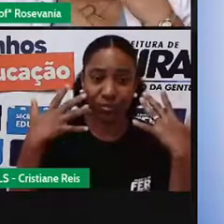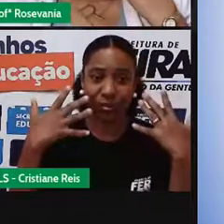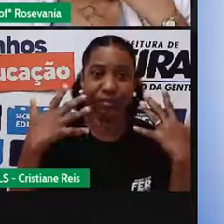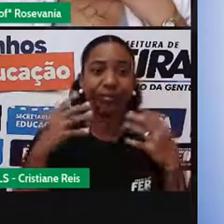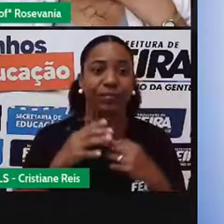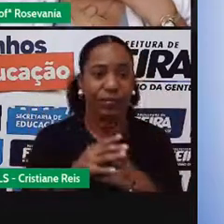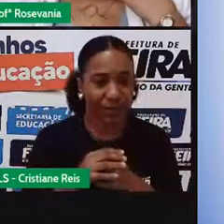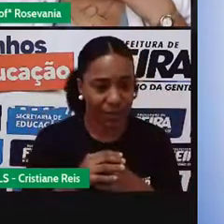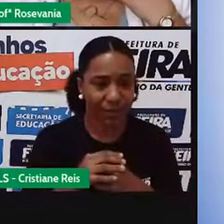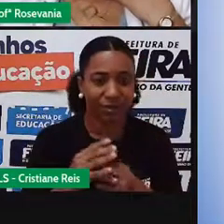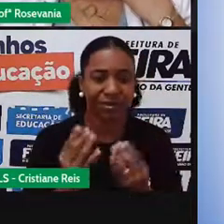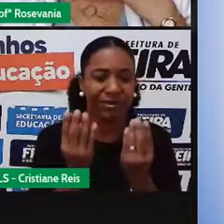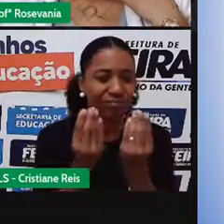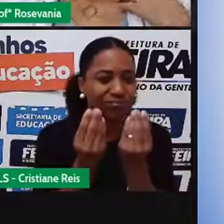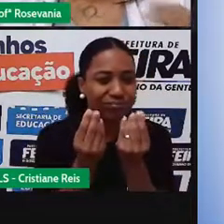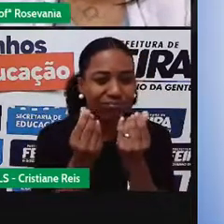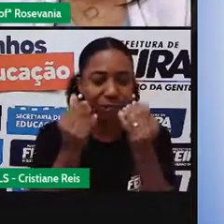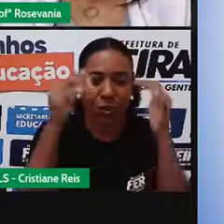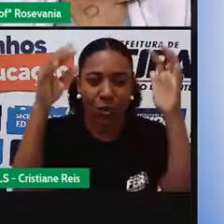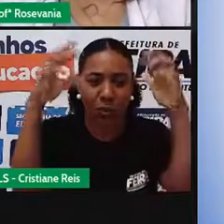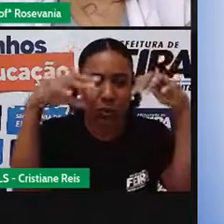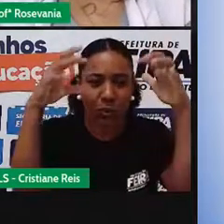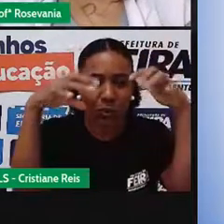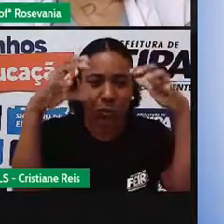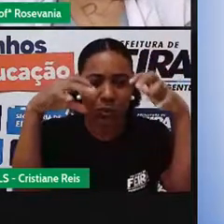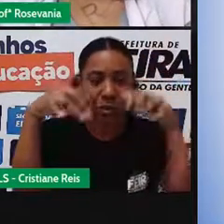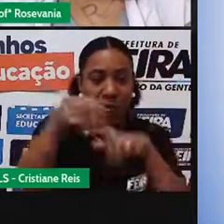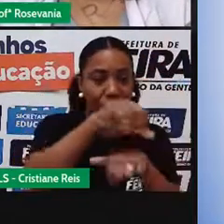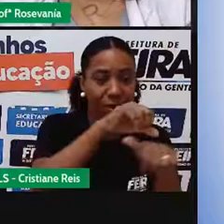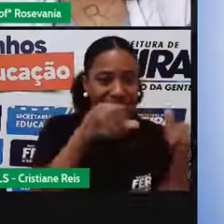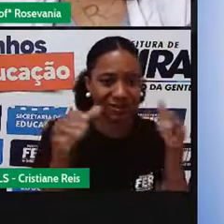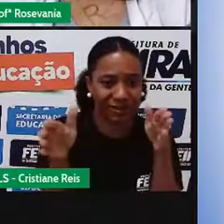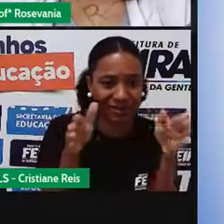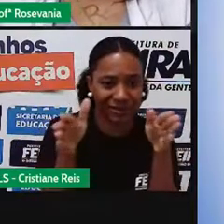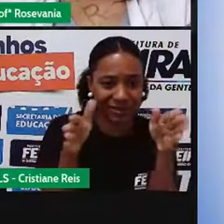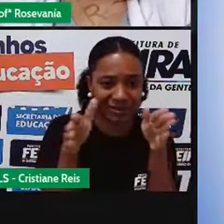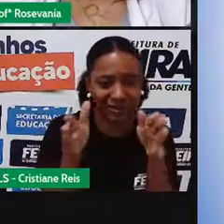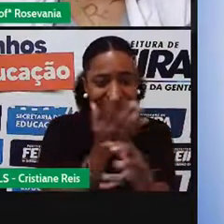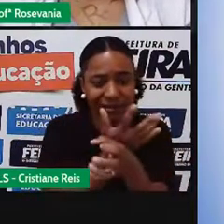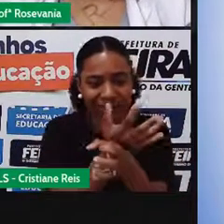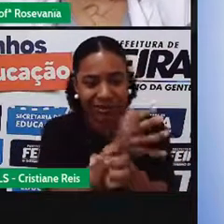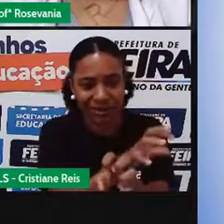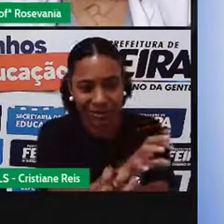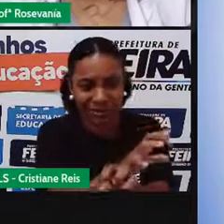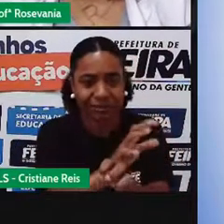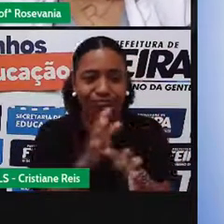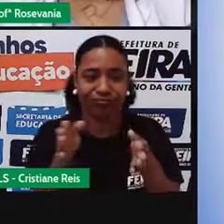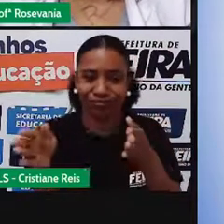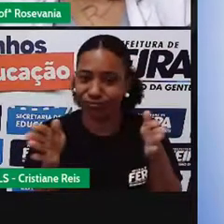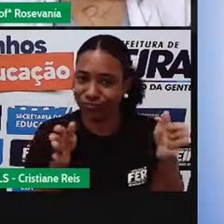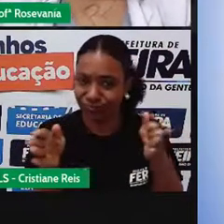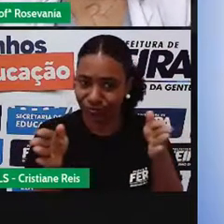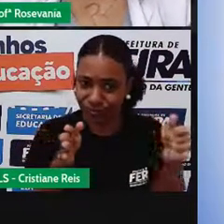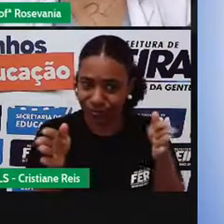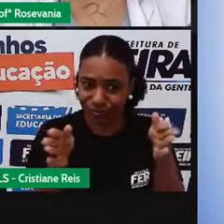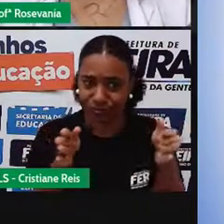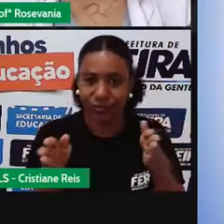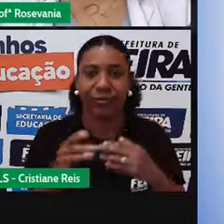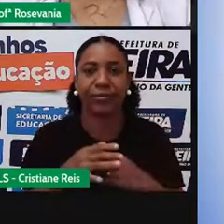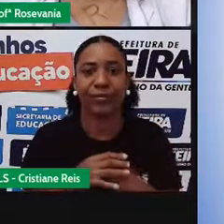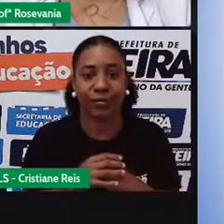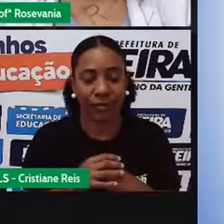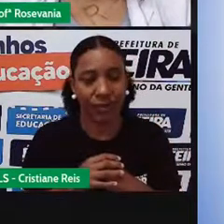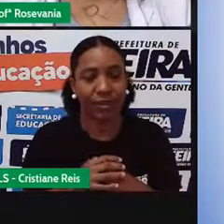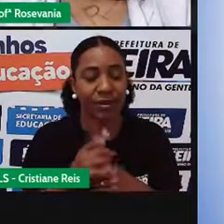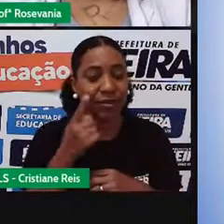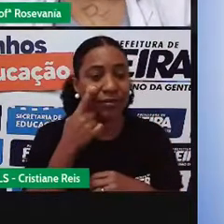mais úmido para o clima mais seco. Mas, como a gente tem a influência, né, das chuvas orográficas, então, a